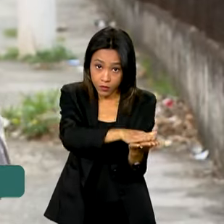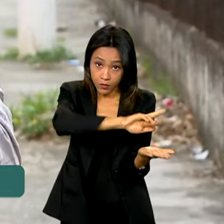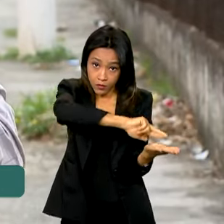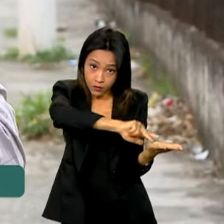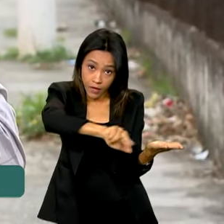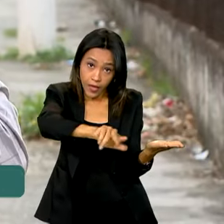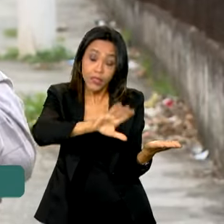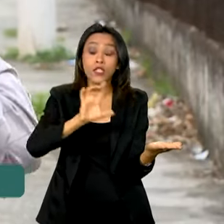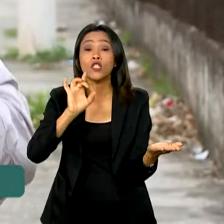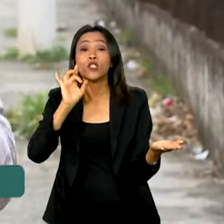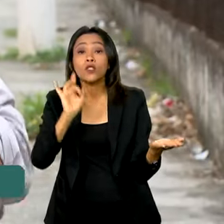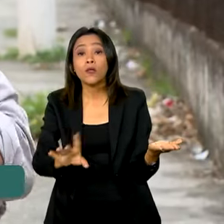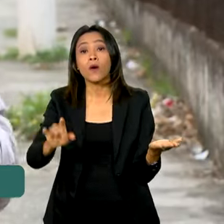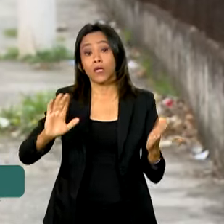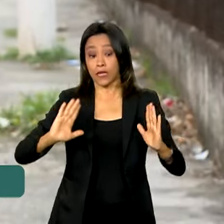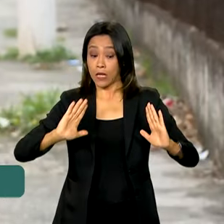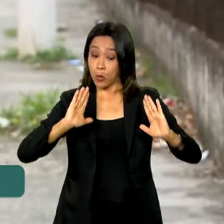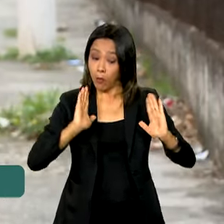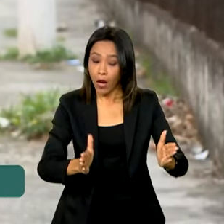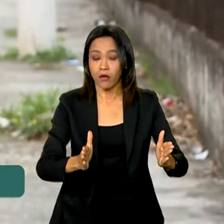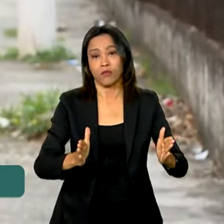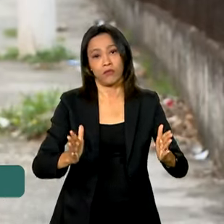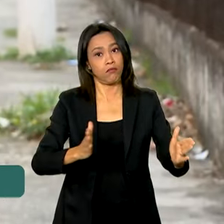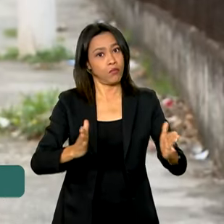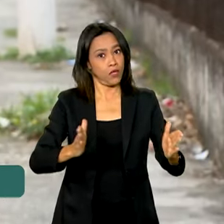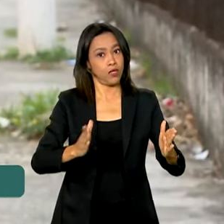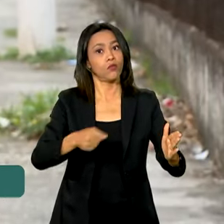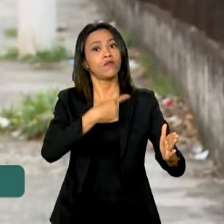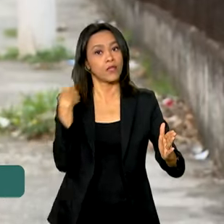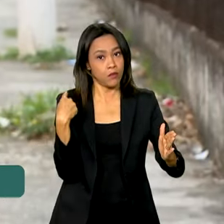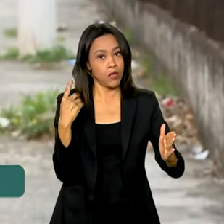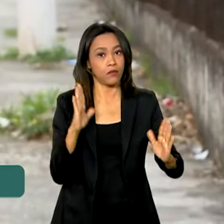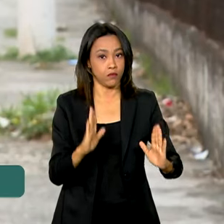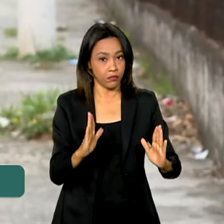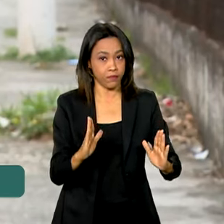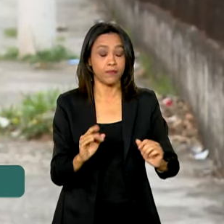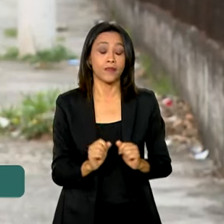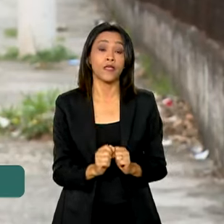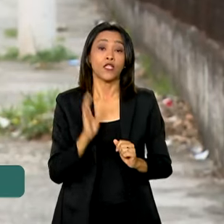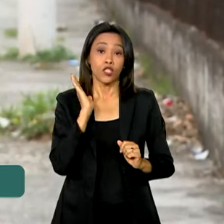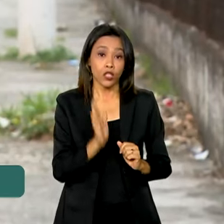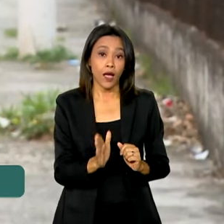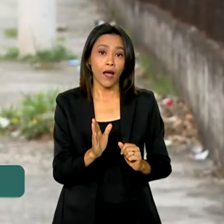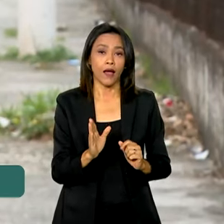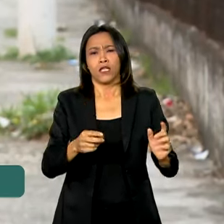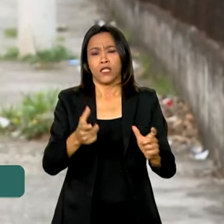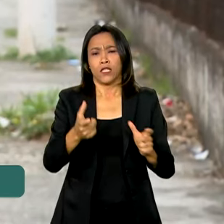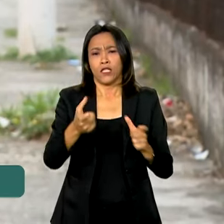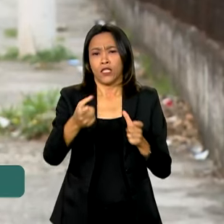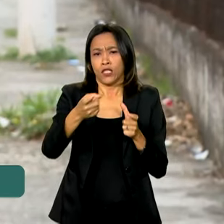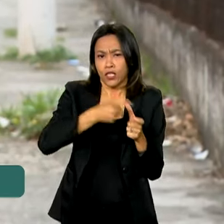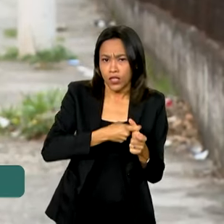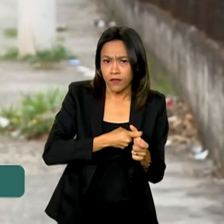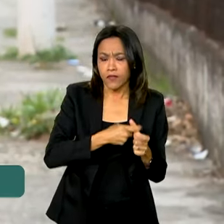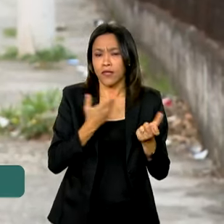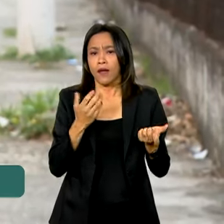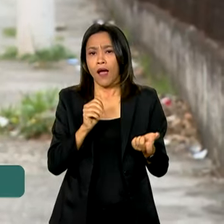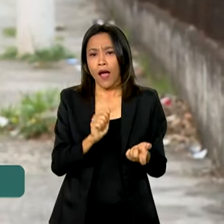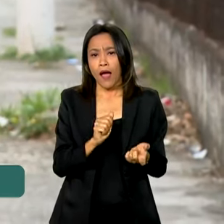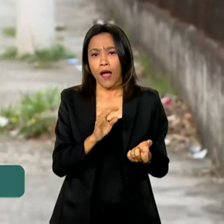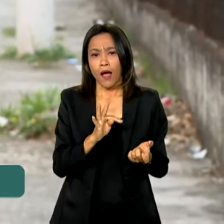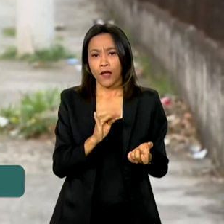multas que estão no prazo, dentro do prazo de vencimento. Os débitos inscritos em dívida ativa